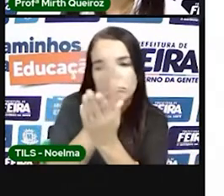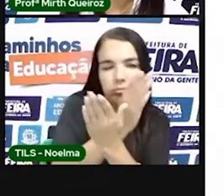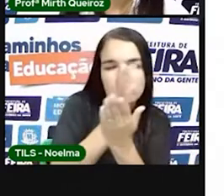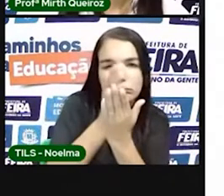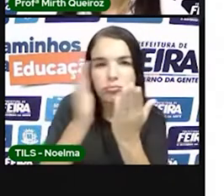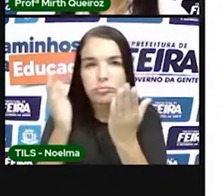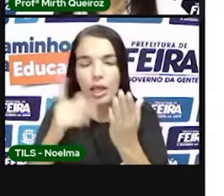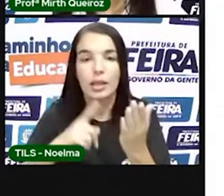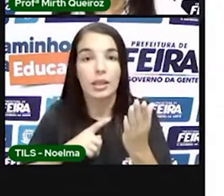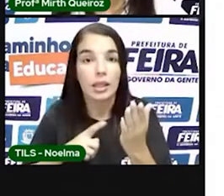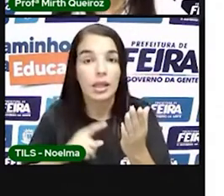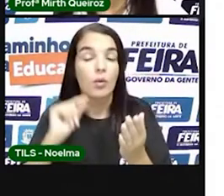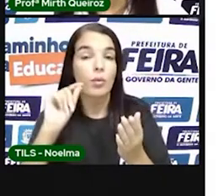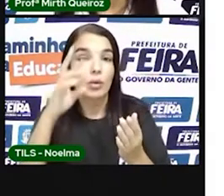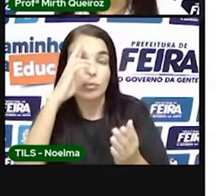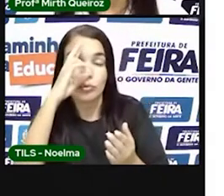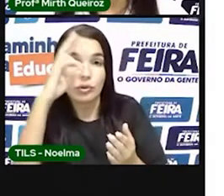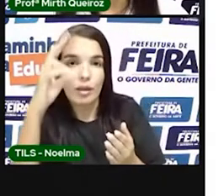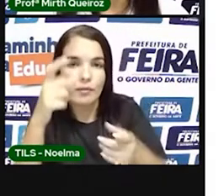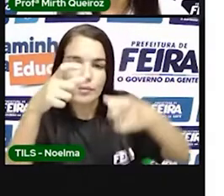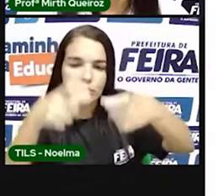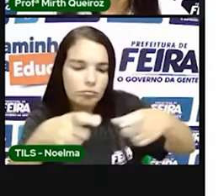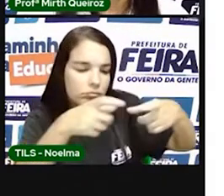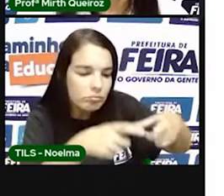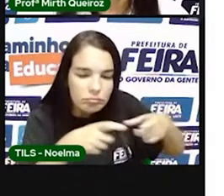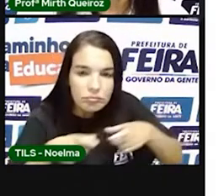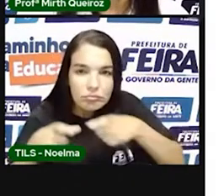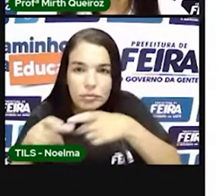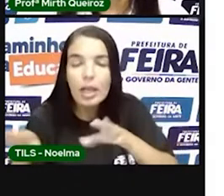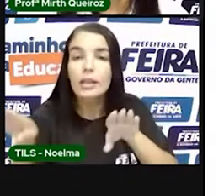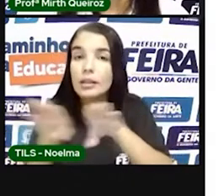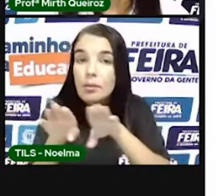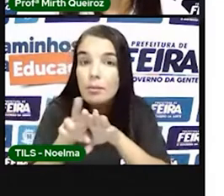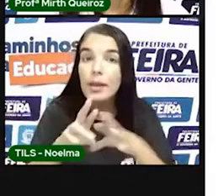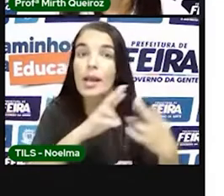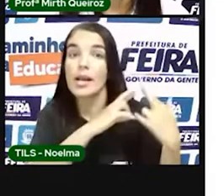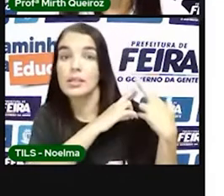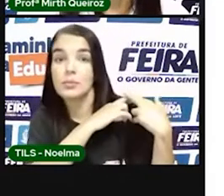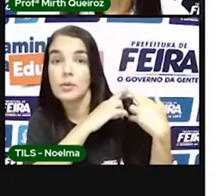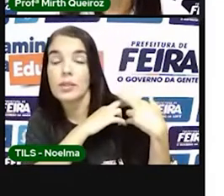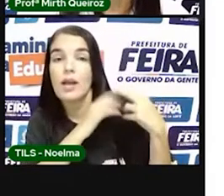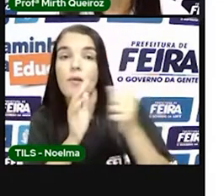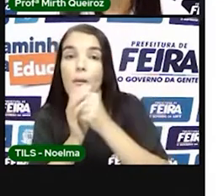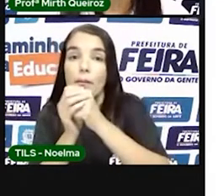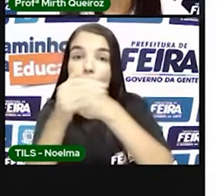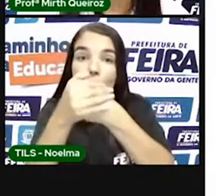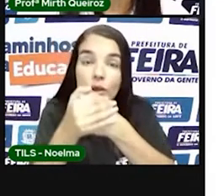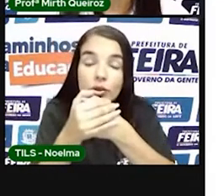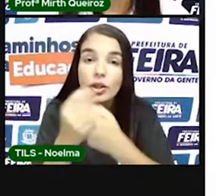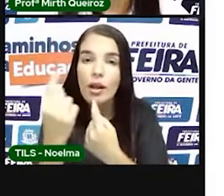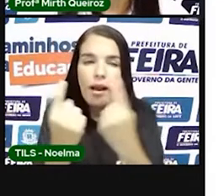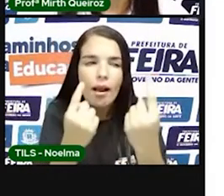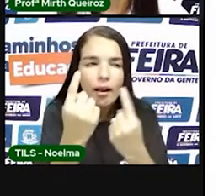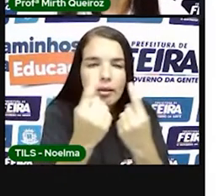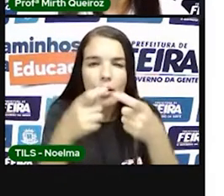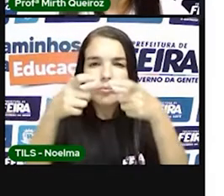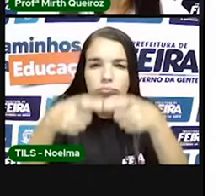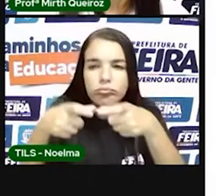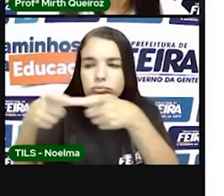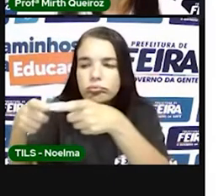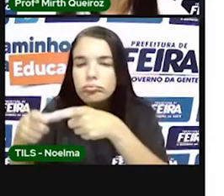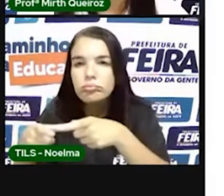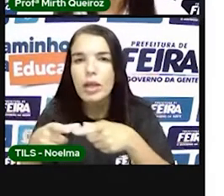capitania, e ali esse donatário, ele iria também ser responsável de proteger cada uma dessas capitanias,